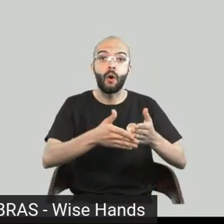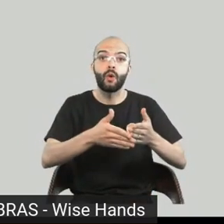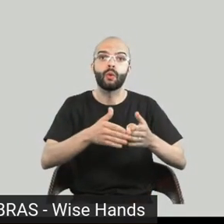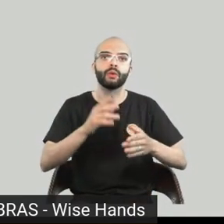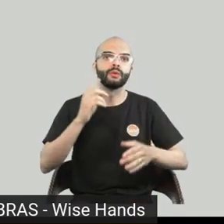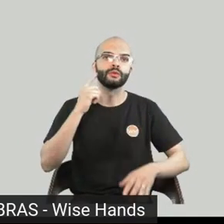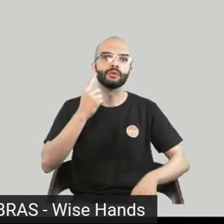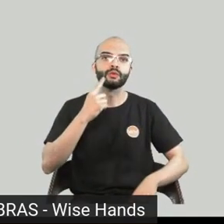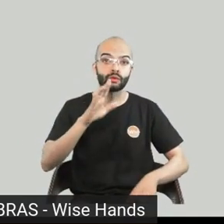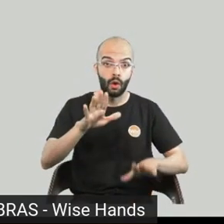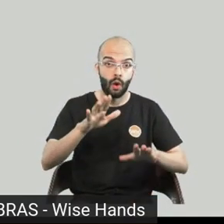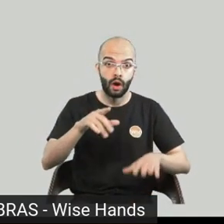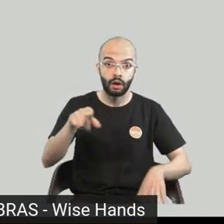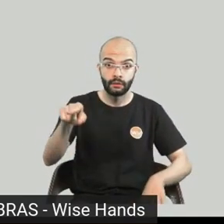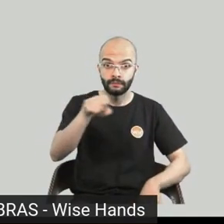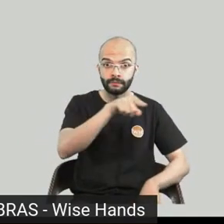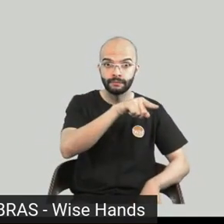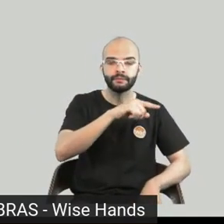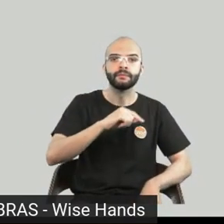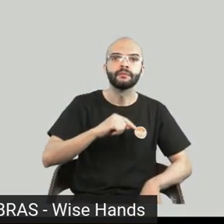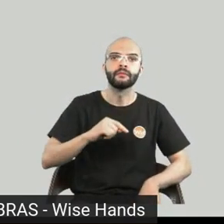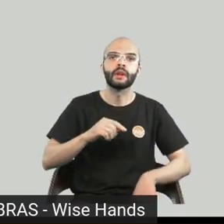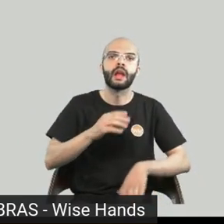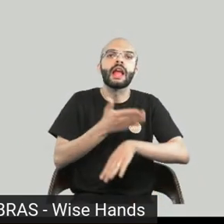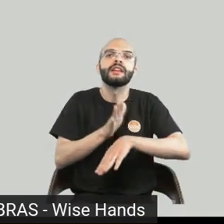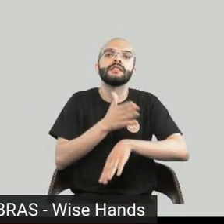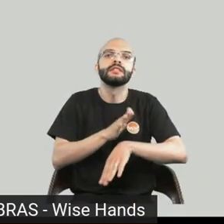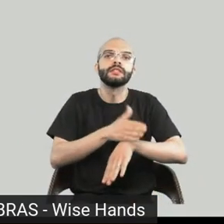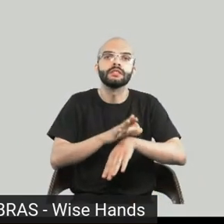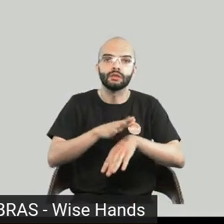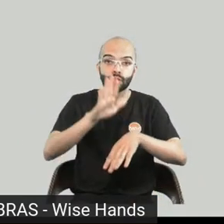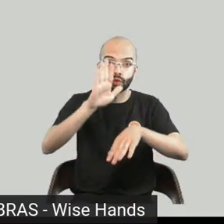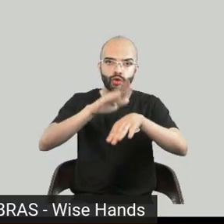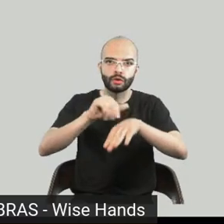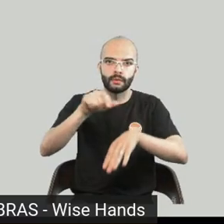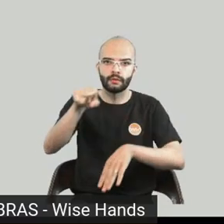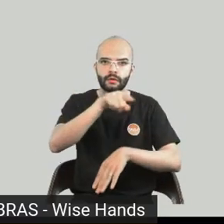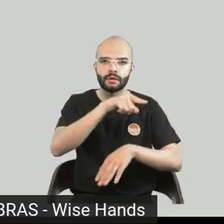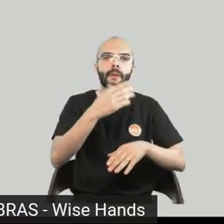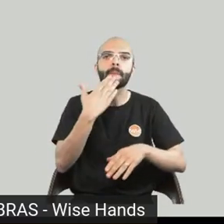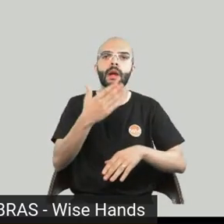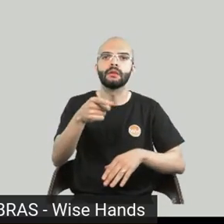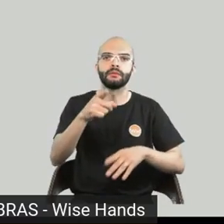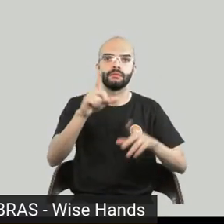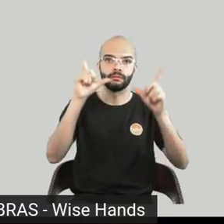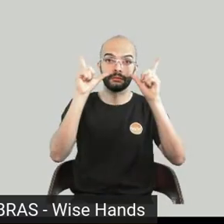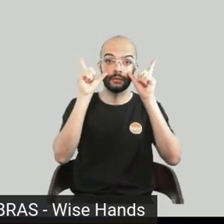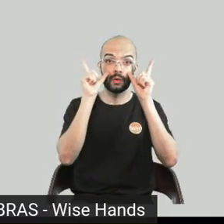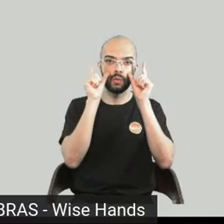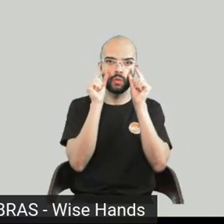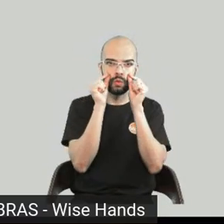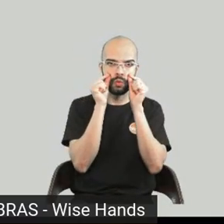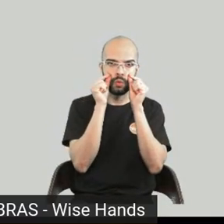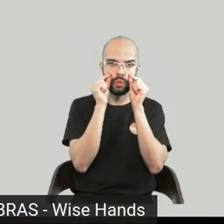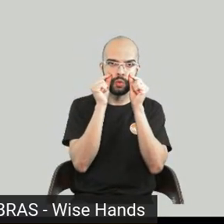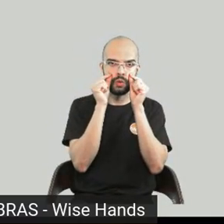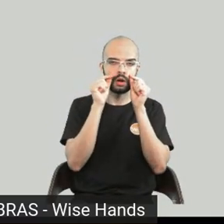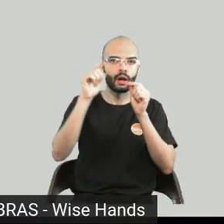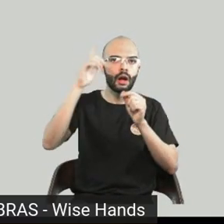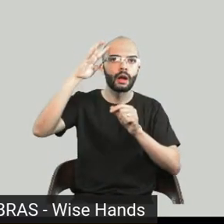convido vocês a fecharem os olhos e imaginar um mundo completamente silencioso.